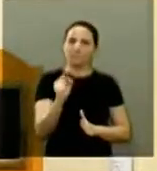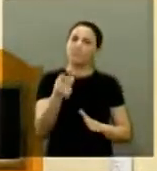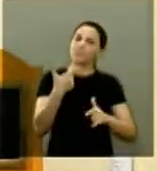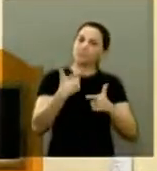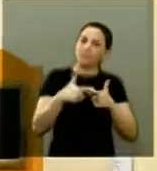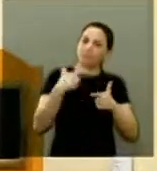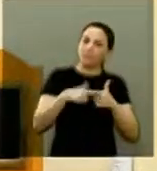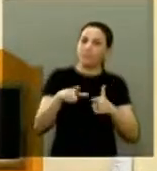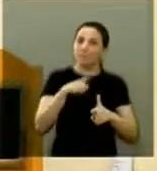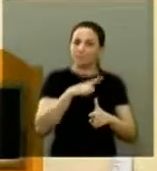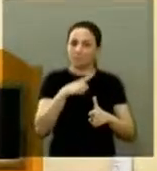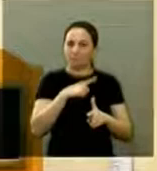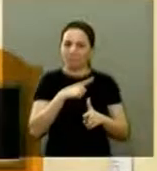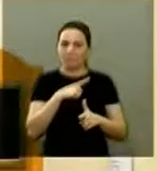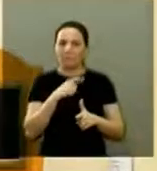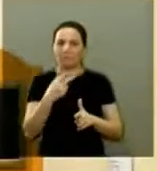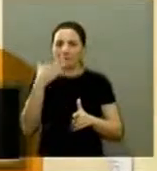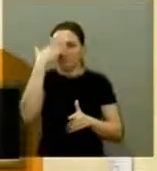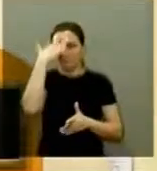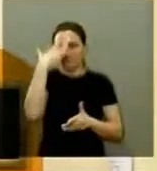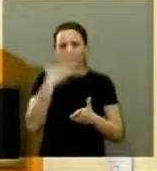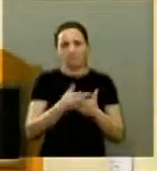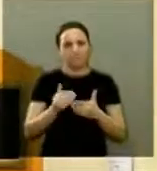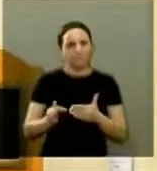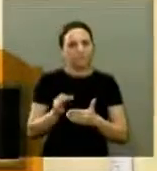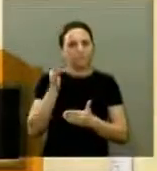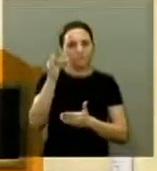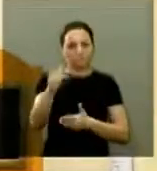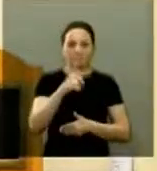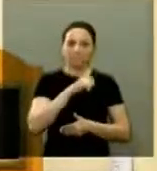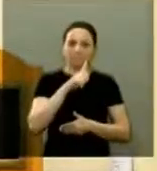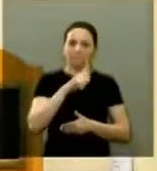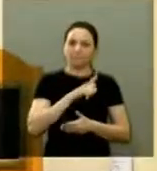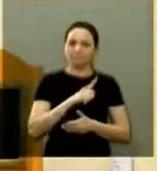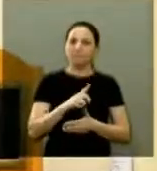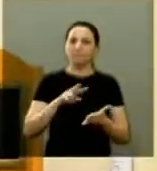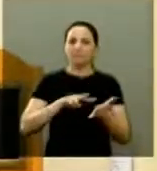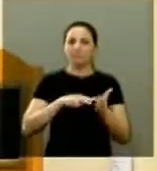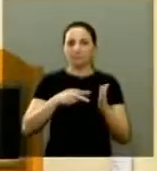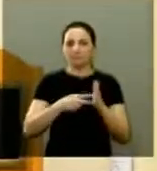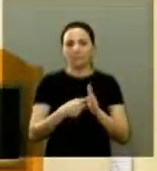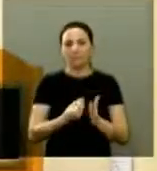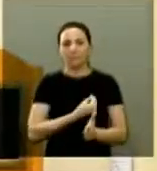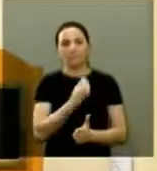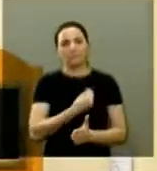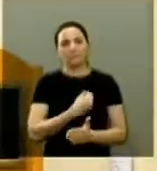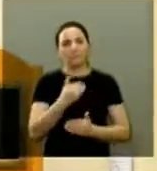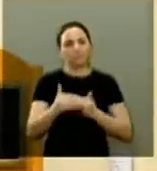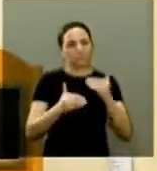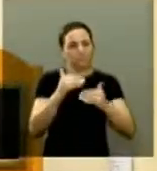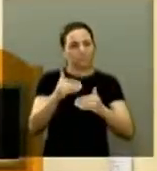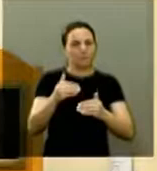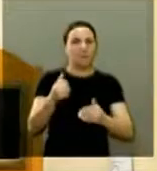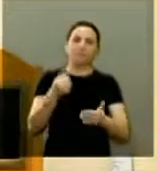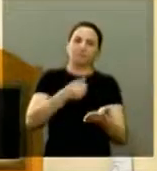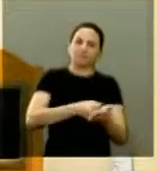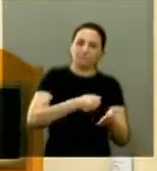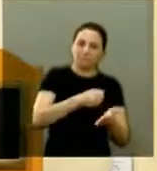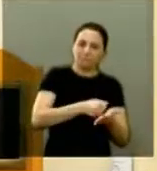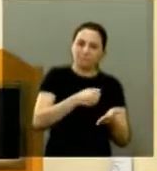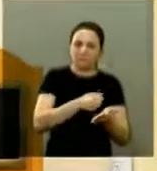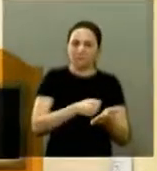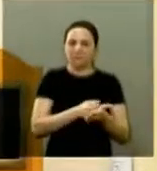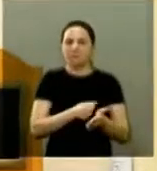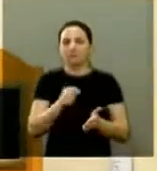problemas que enfrentamos e que certamente ainda vamos enfrentar, quero dizer que participar desse processo de maneira ativa e